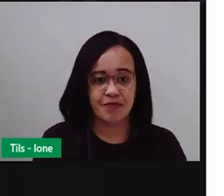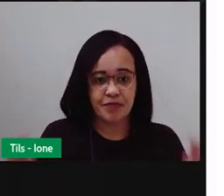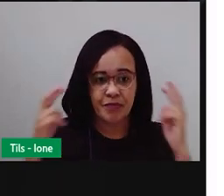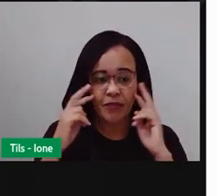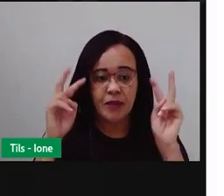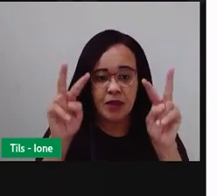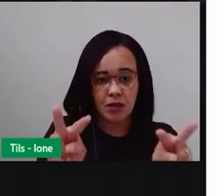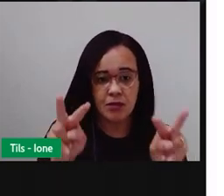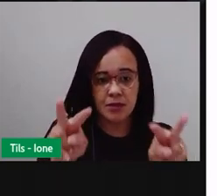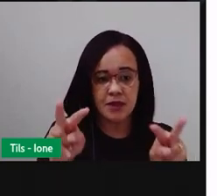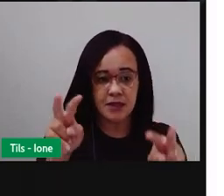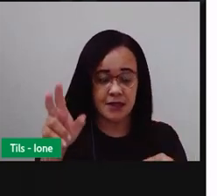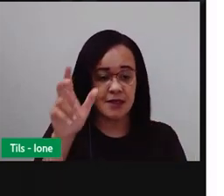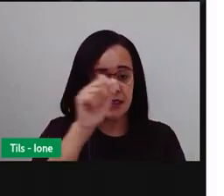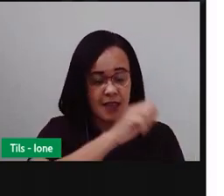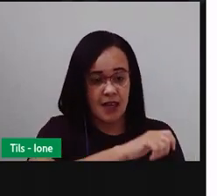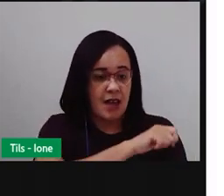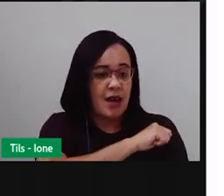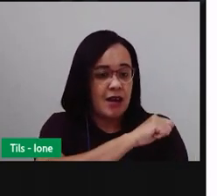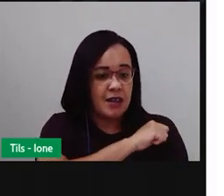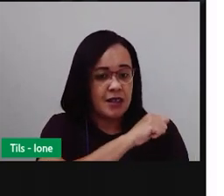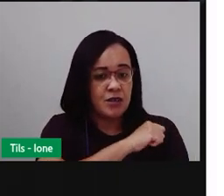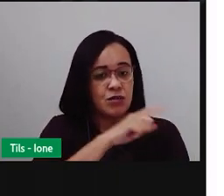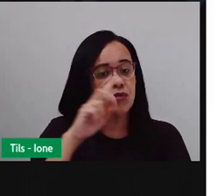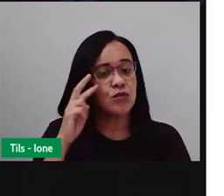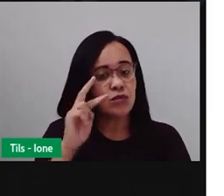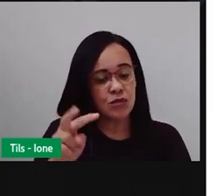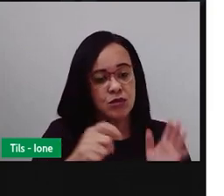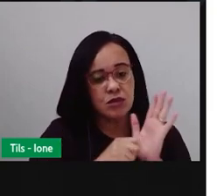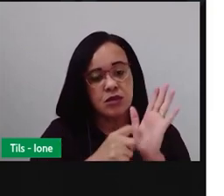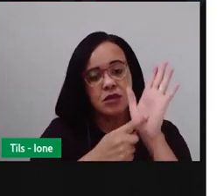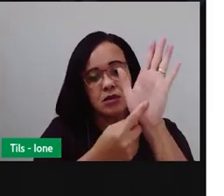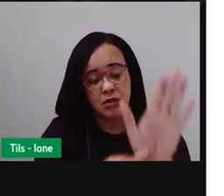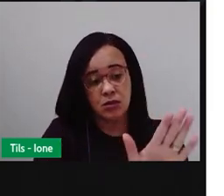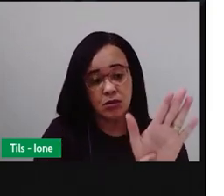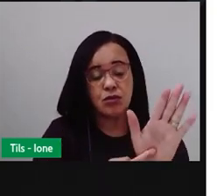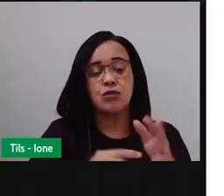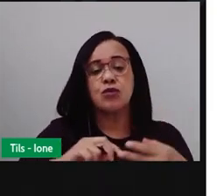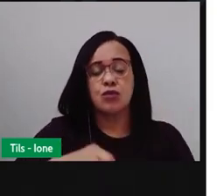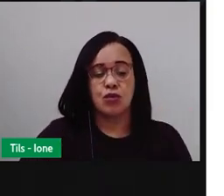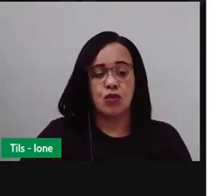observem, crianças, que nesse... nesse site,